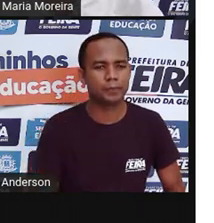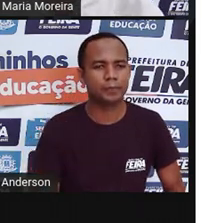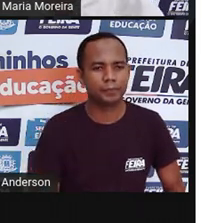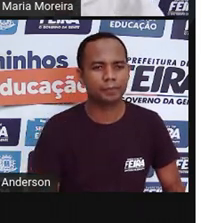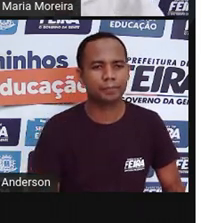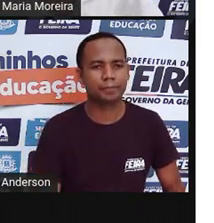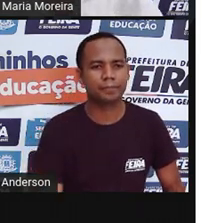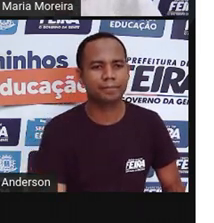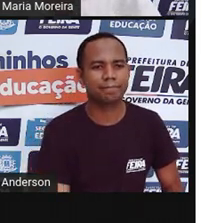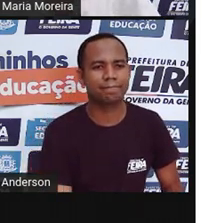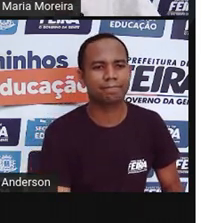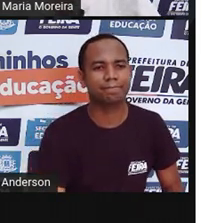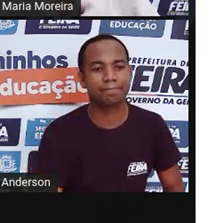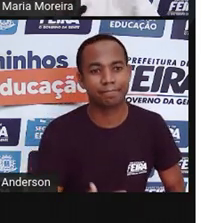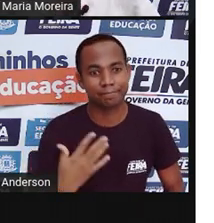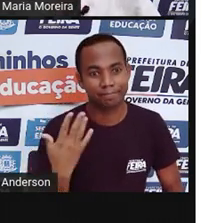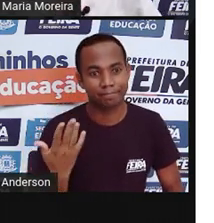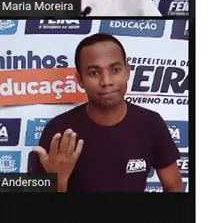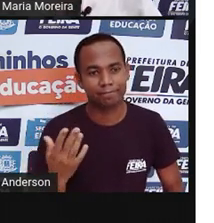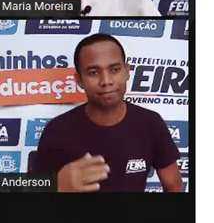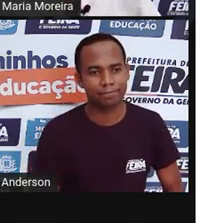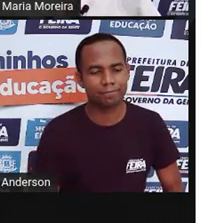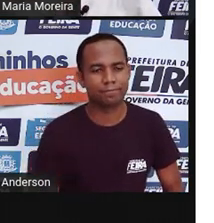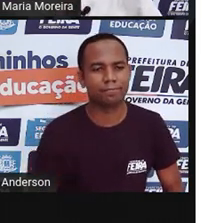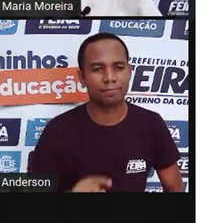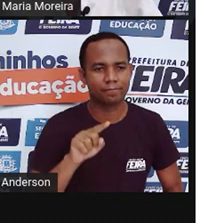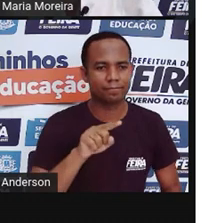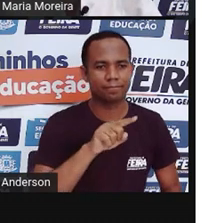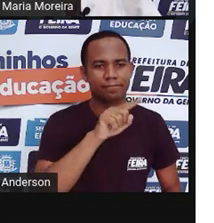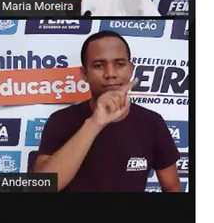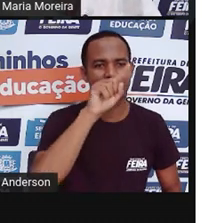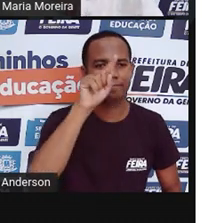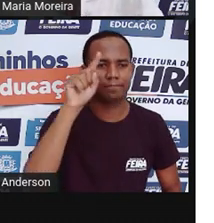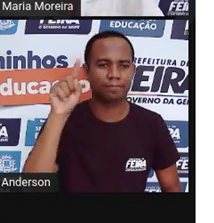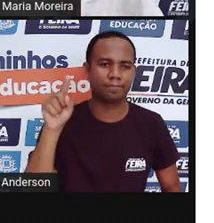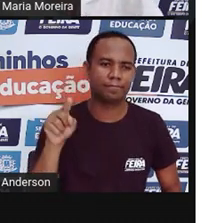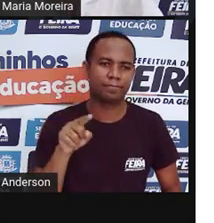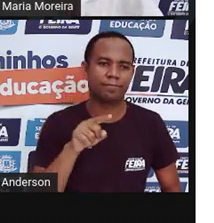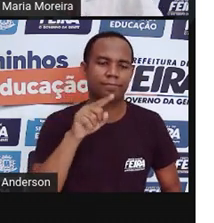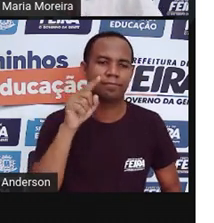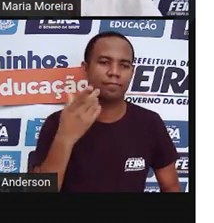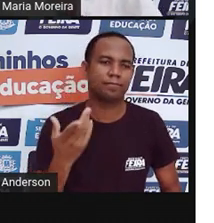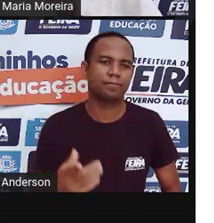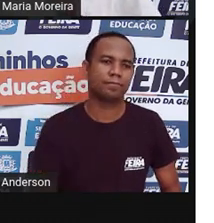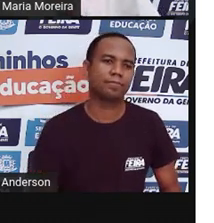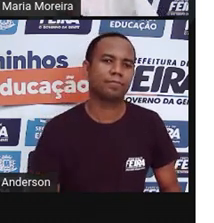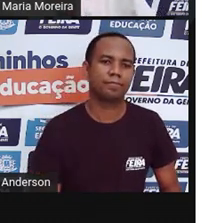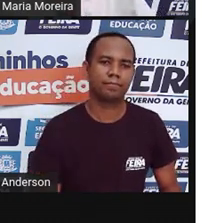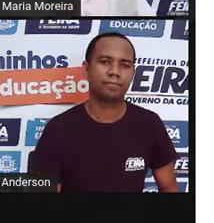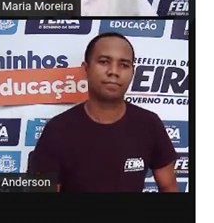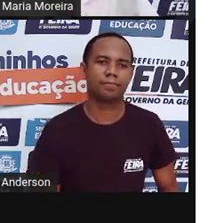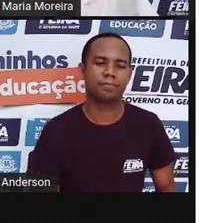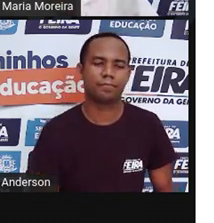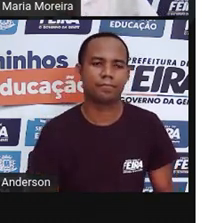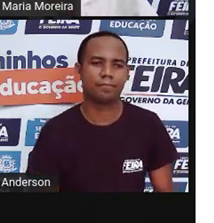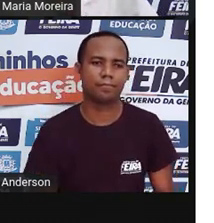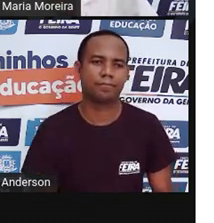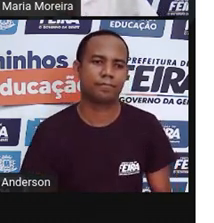Sessenta minutos? Então, eu preciso o quê? De sessenta minutos para fechar o quê? Uma hora, tá?